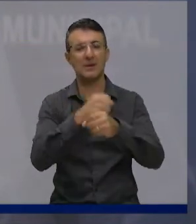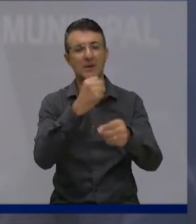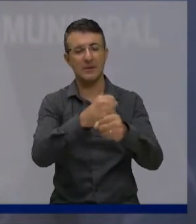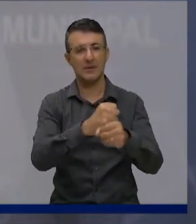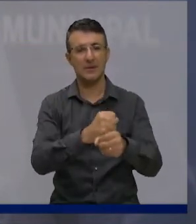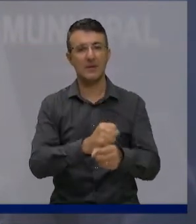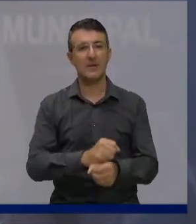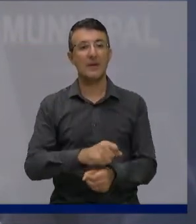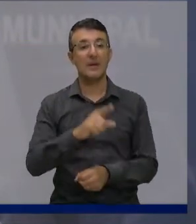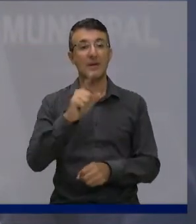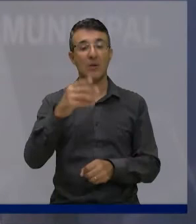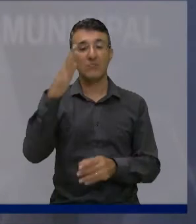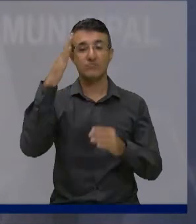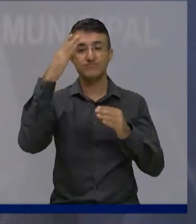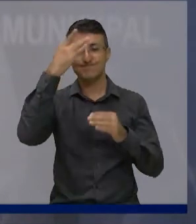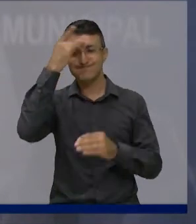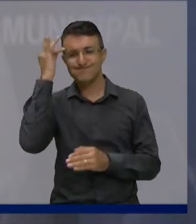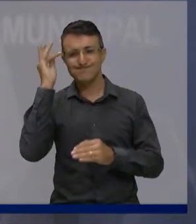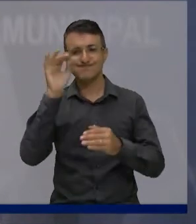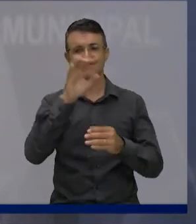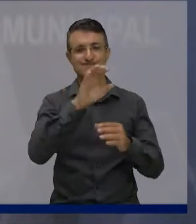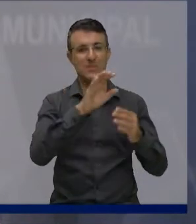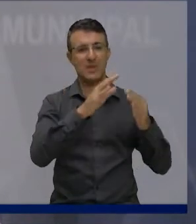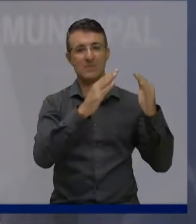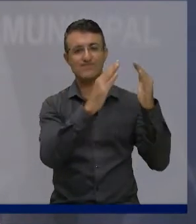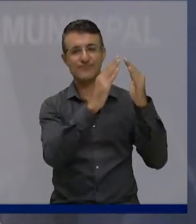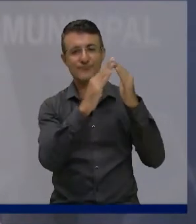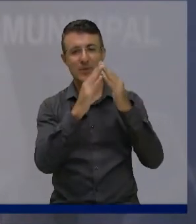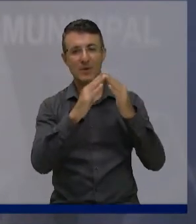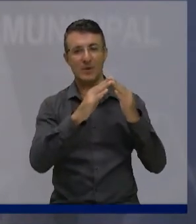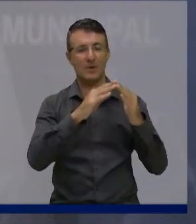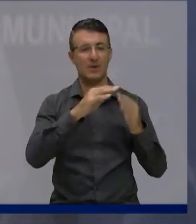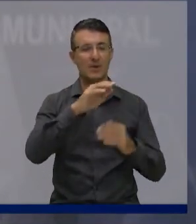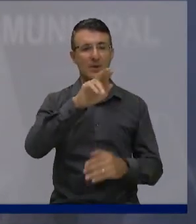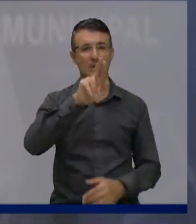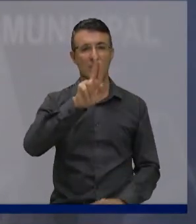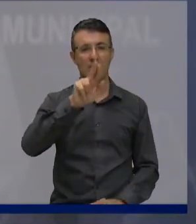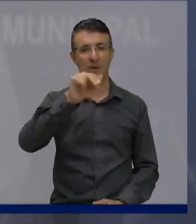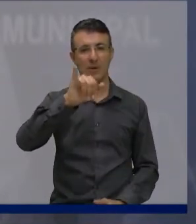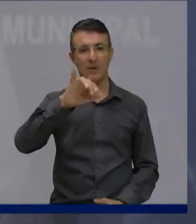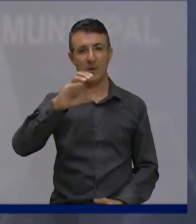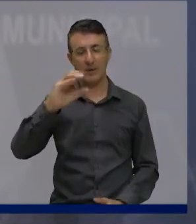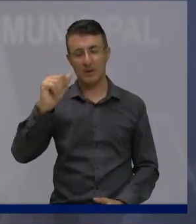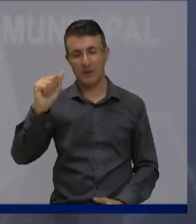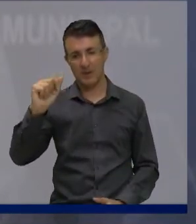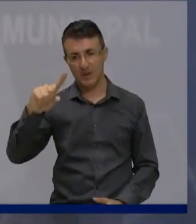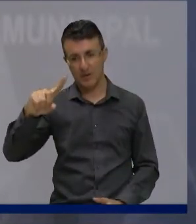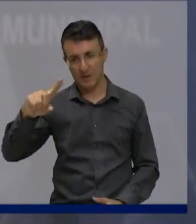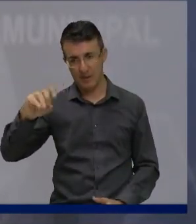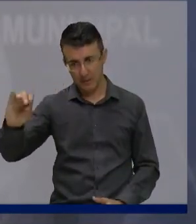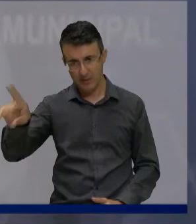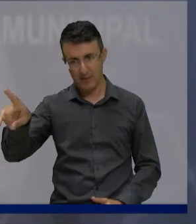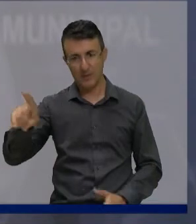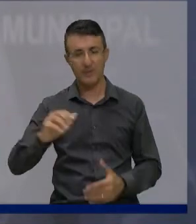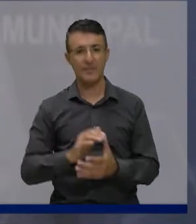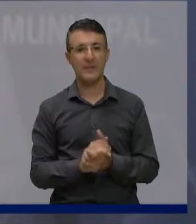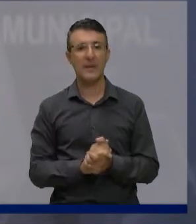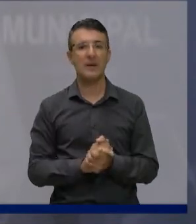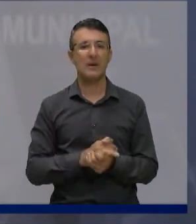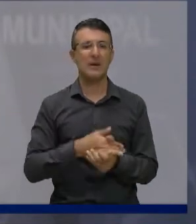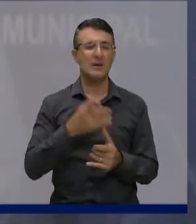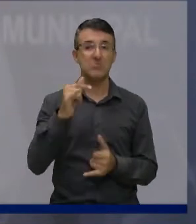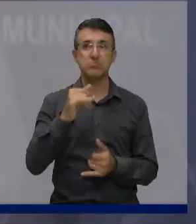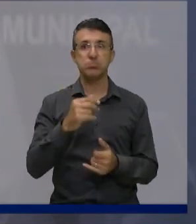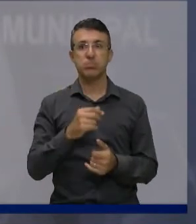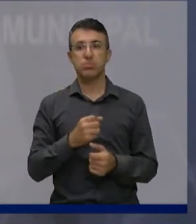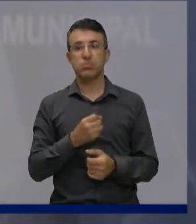Residencial União que ficou assim perplexa com essa atitude com esse comportamento. E muitas pessoas